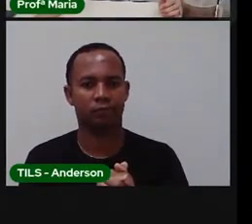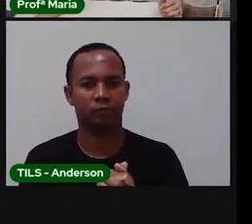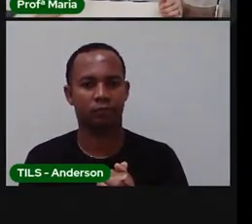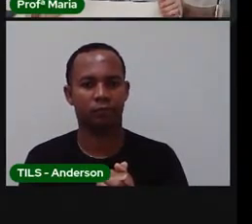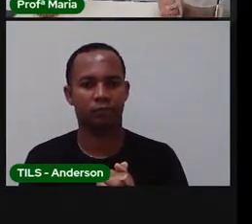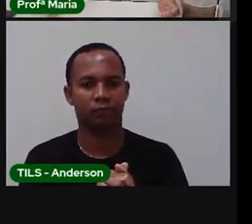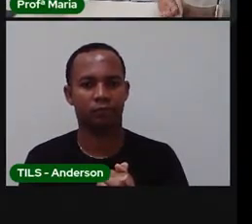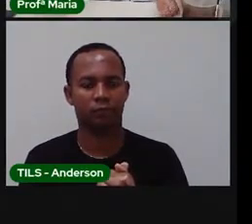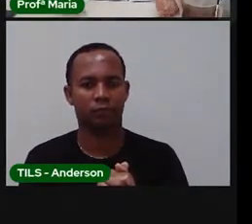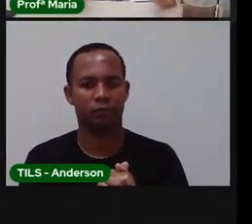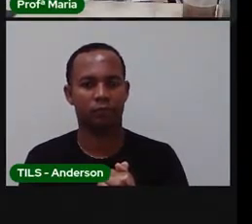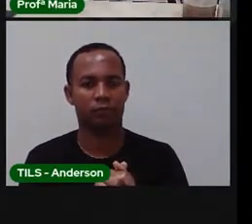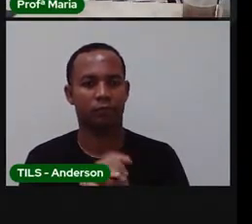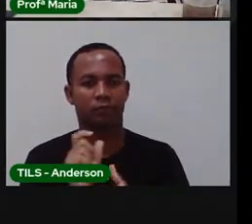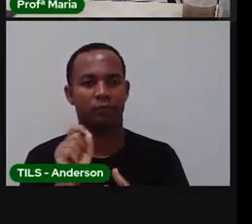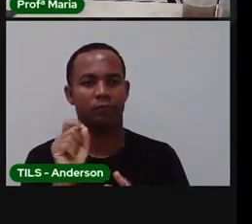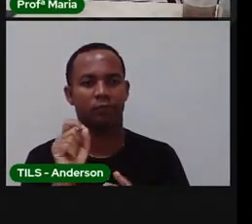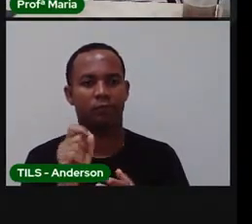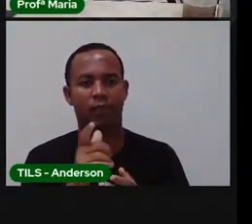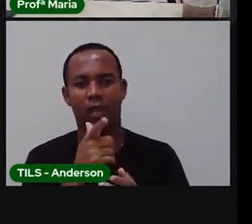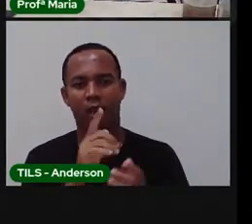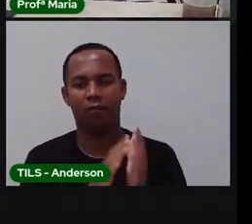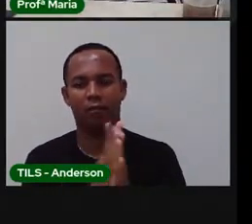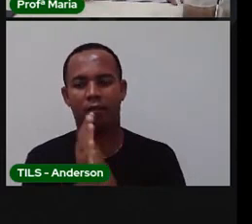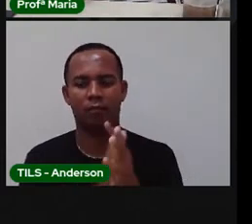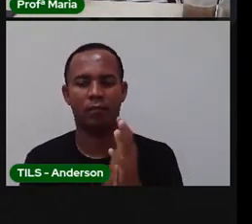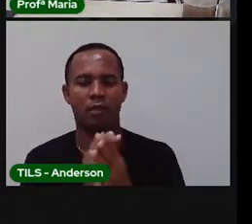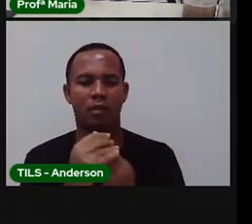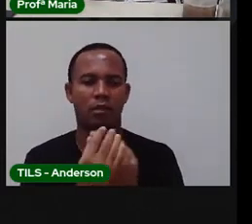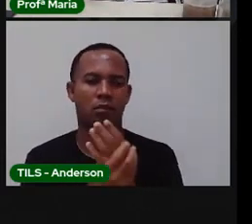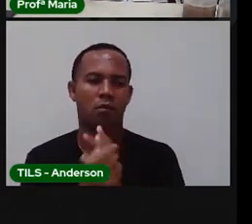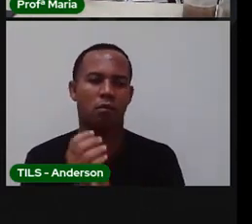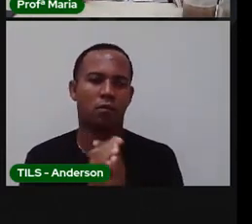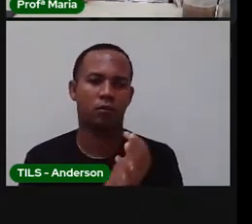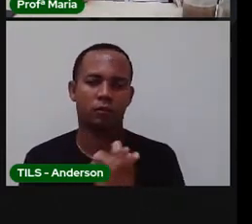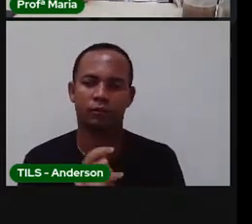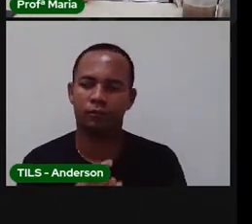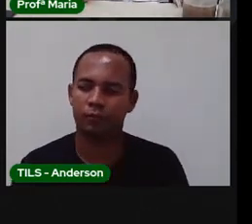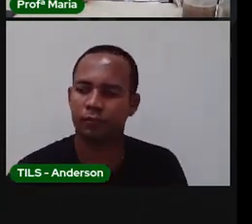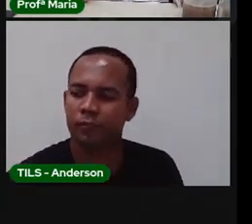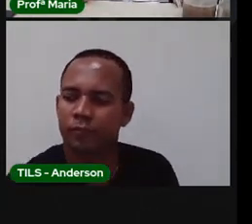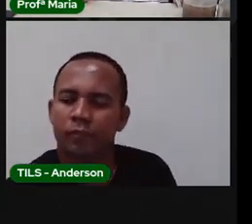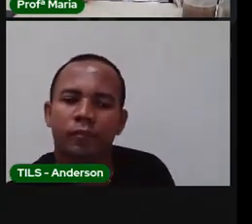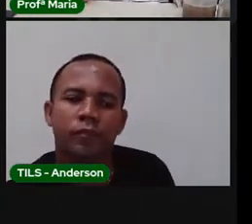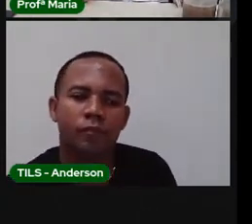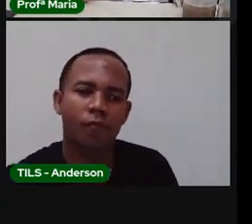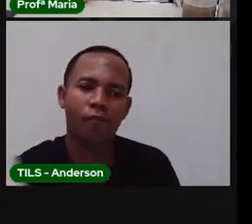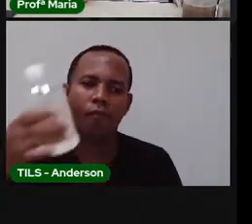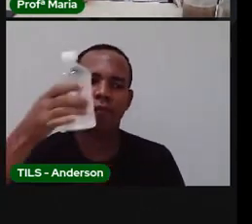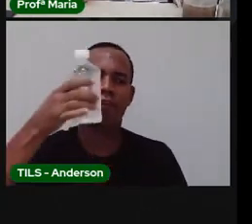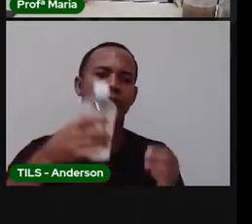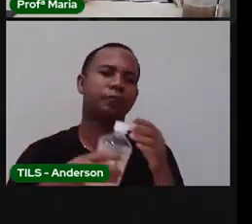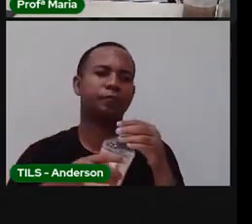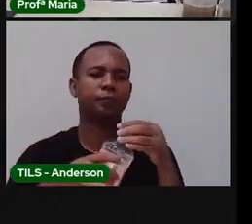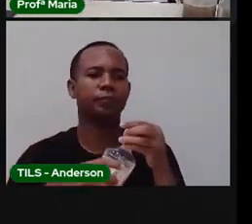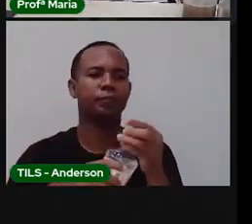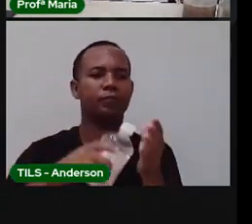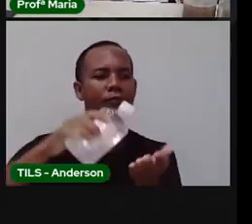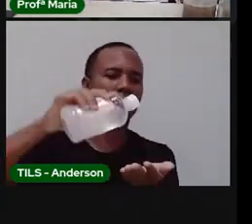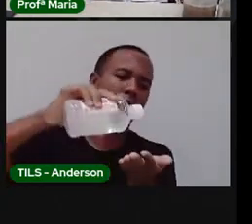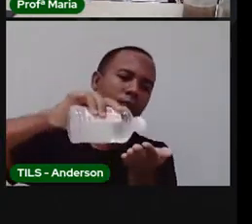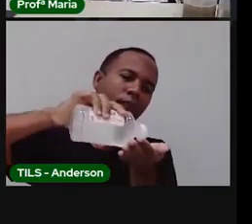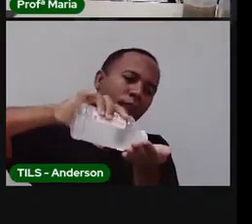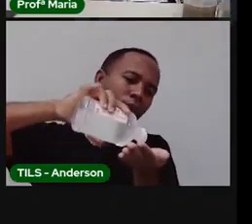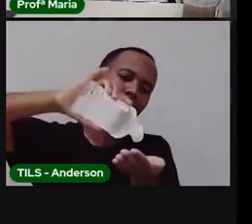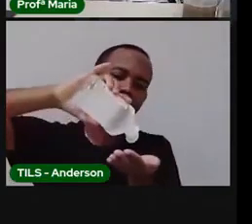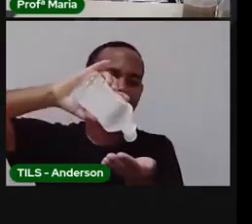né e o que lavem as mãos usem álcool em gel certo e usem o que máscara e façam